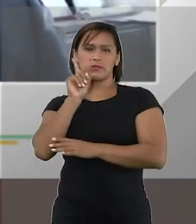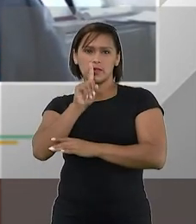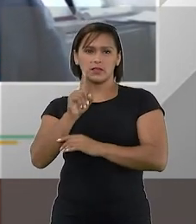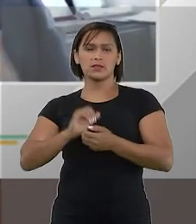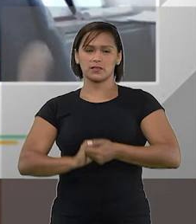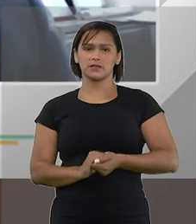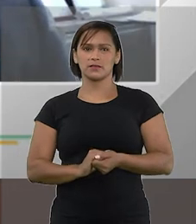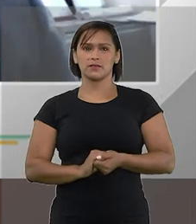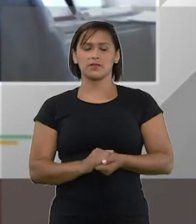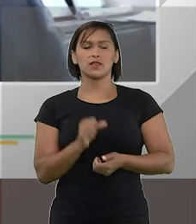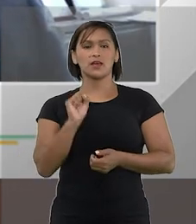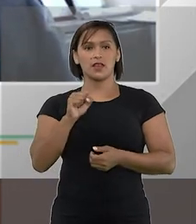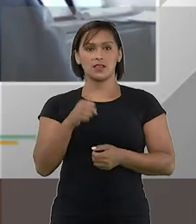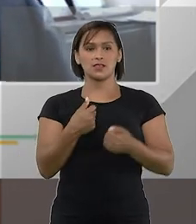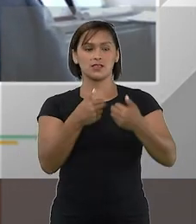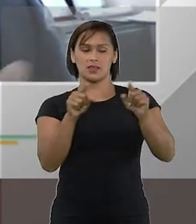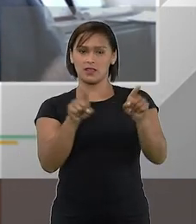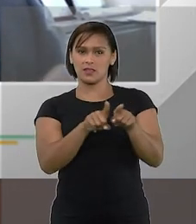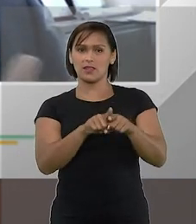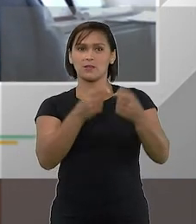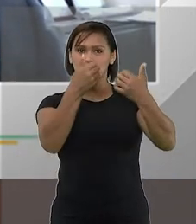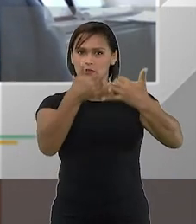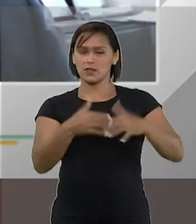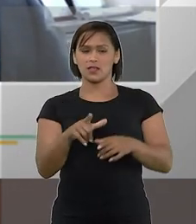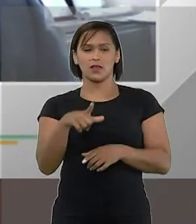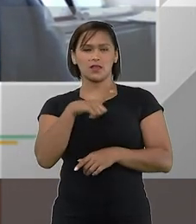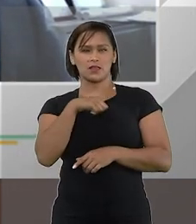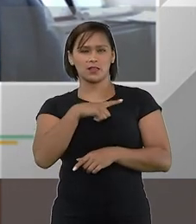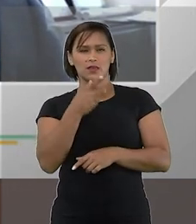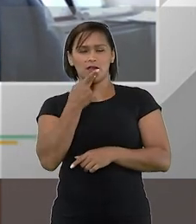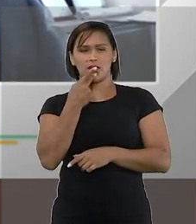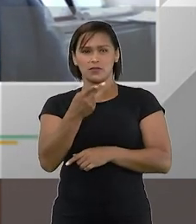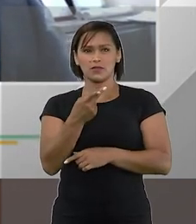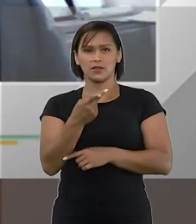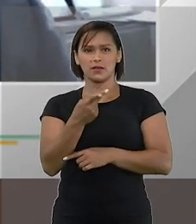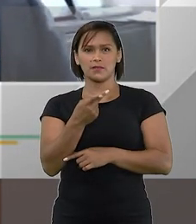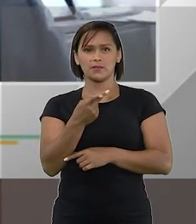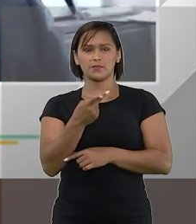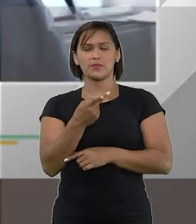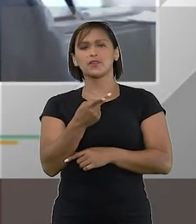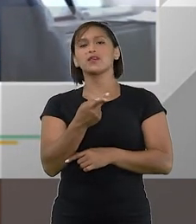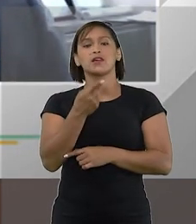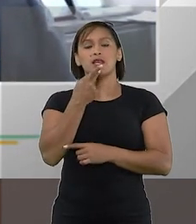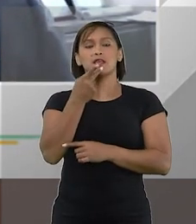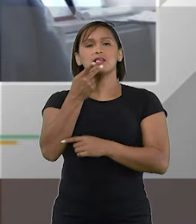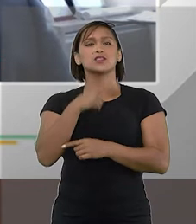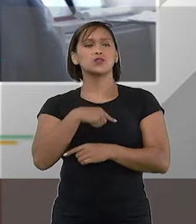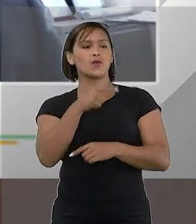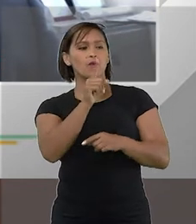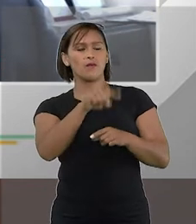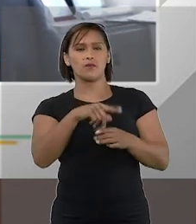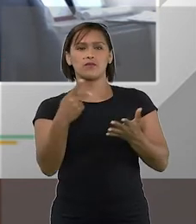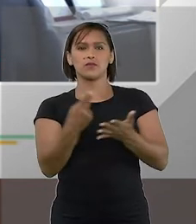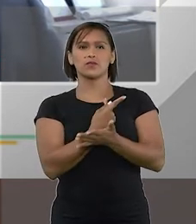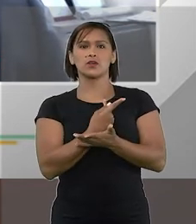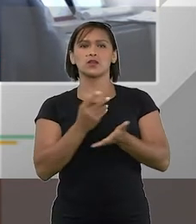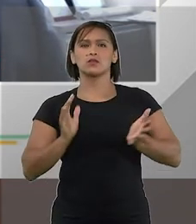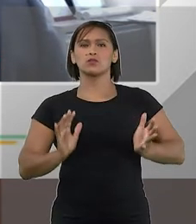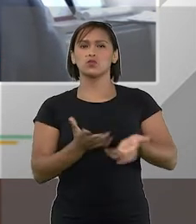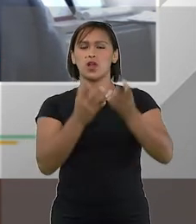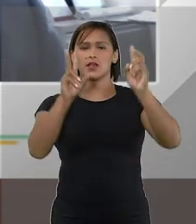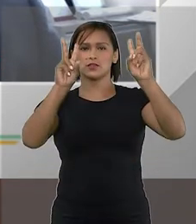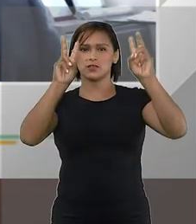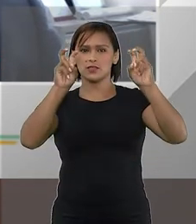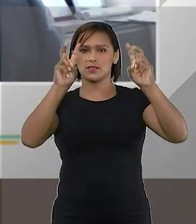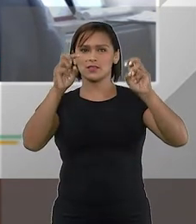-americano, e isso foi, inclusive, se ainda tem algum tempo para falar, Fátima, isso foi, inclusive, motivo de